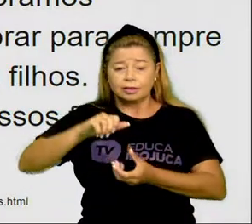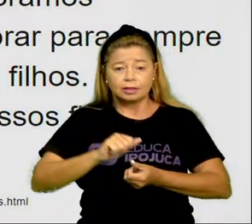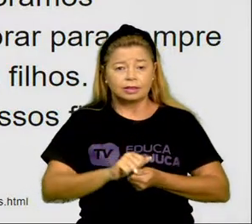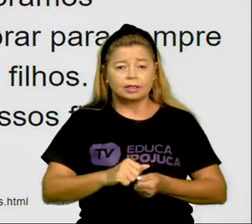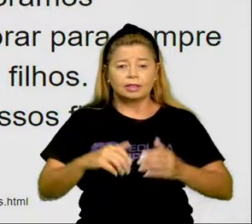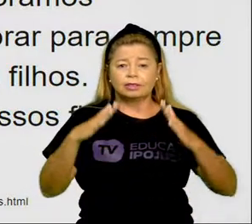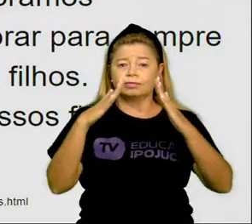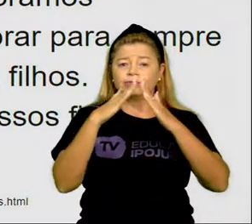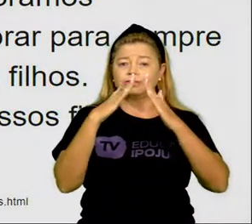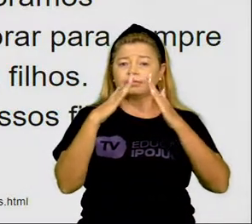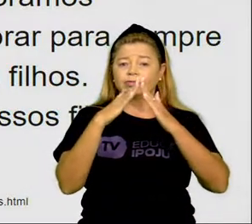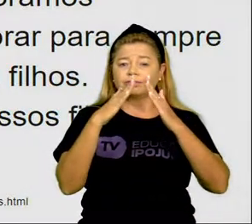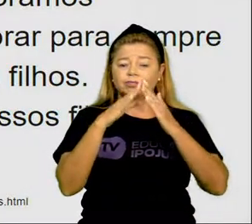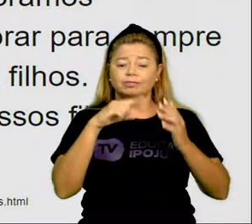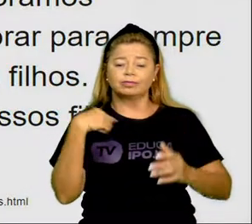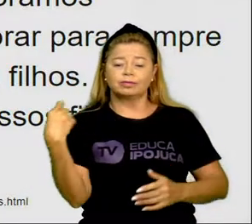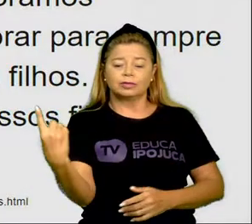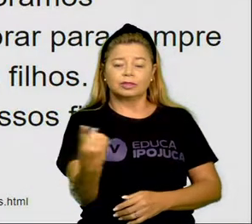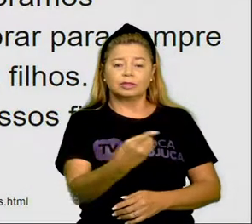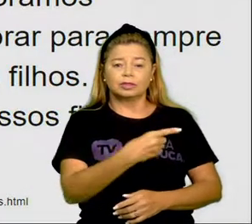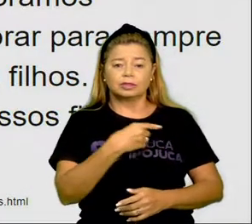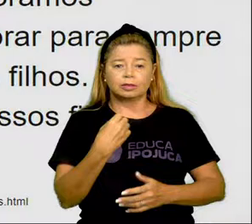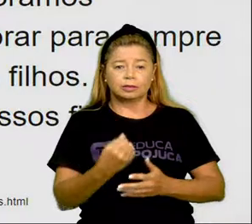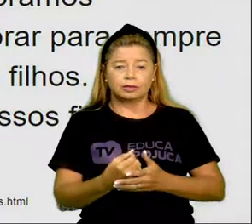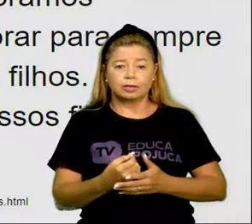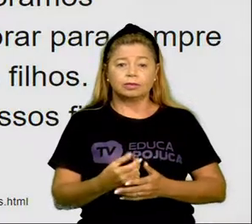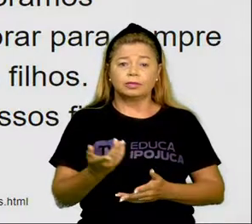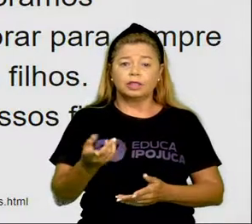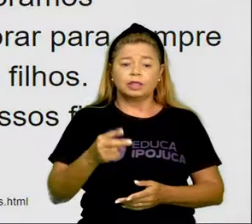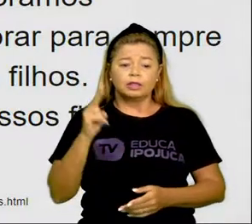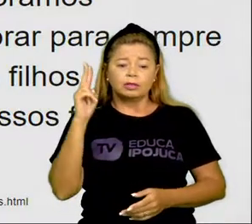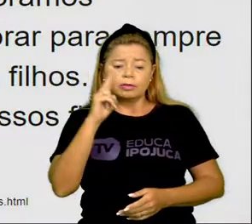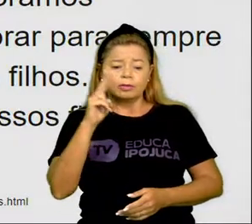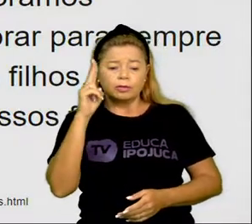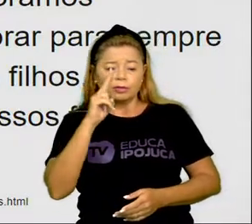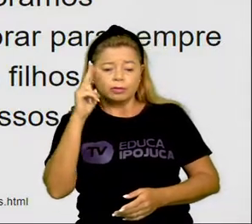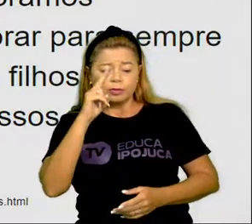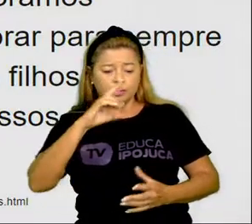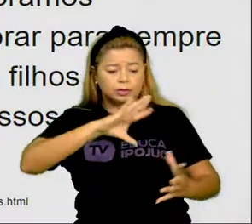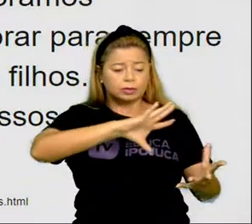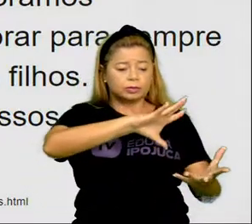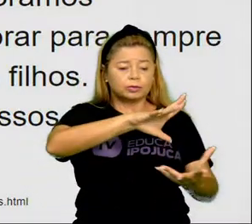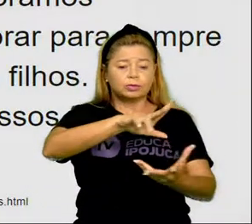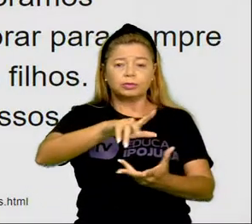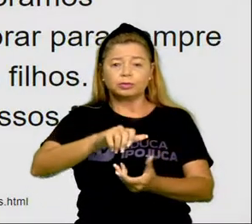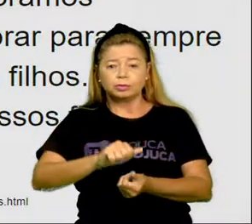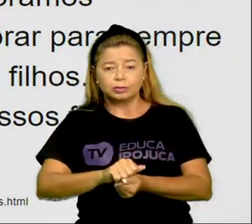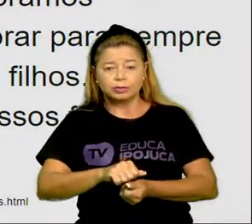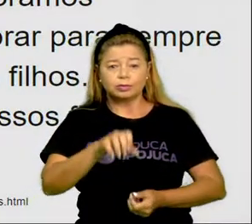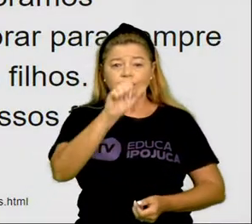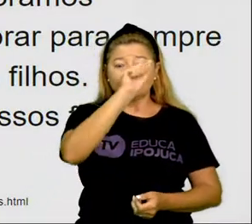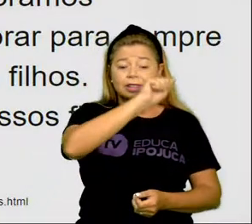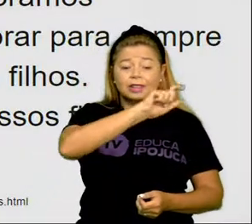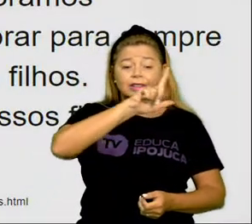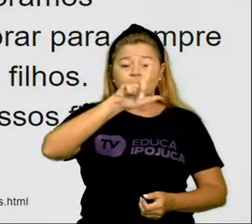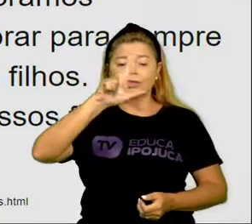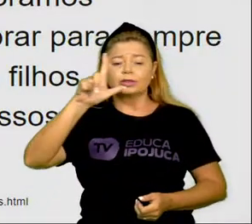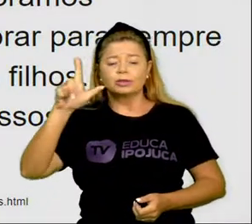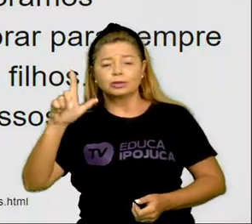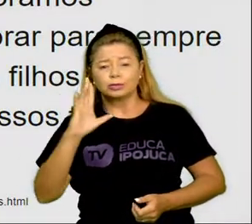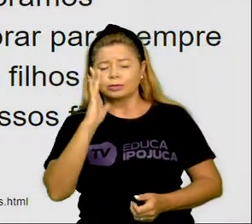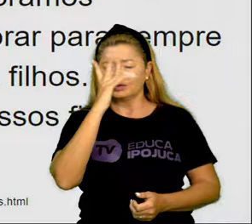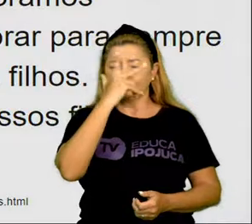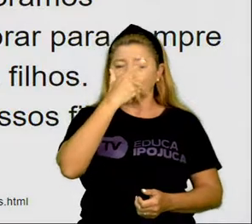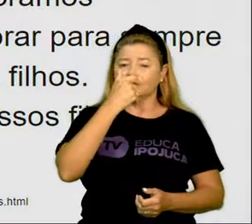o planeta Terra. De longe ele é assim. Azul e lindo, é aqui que